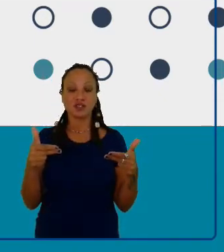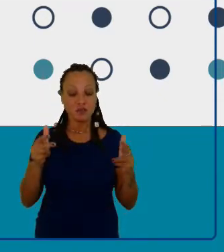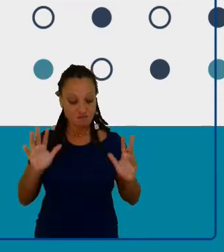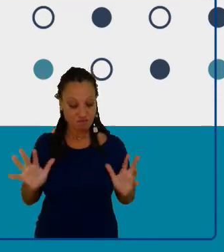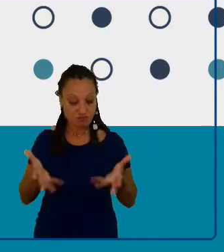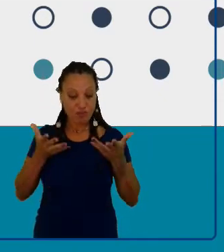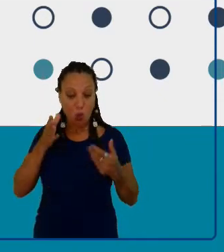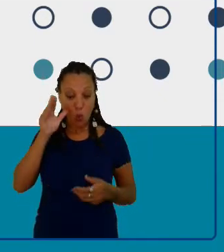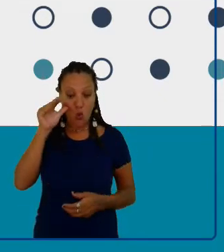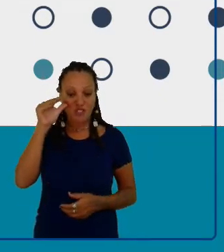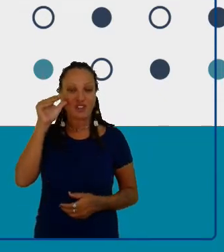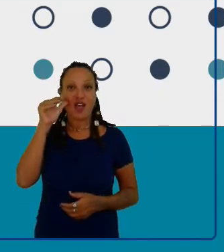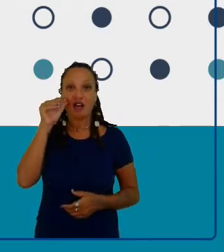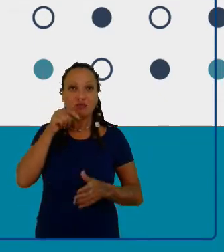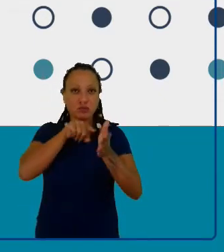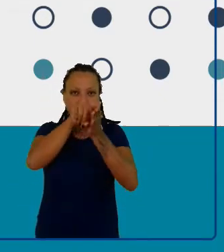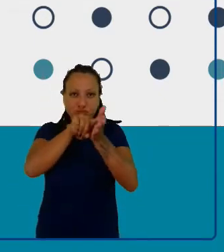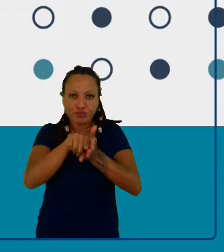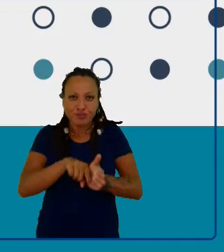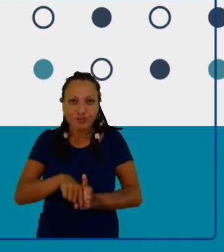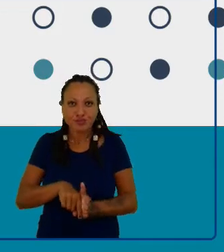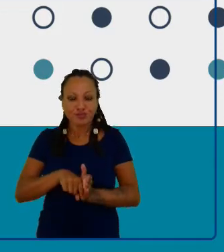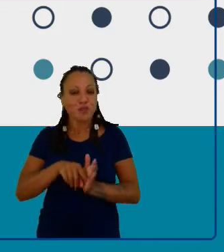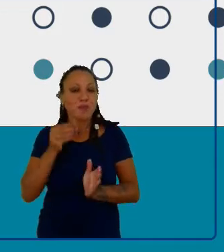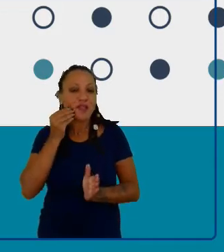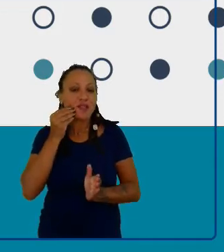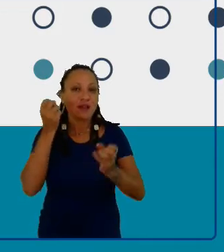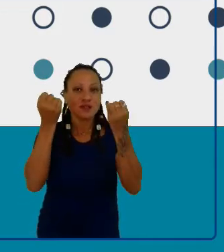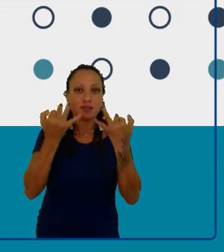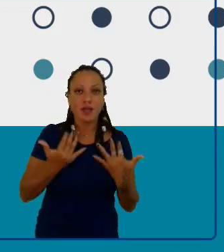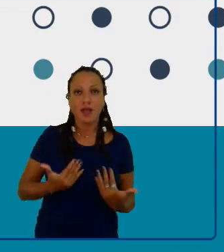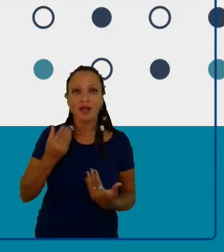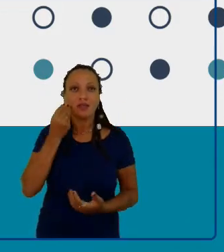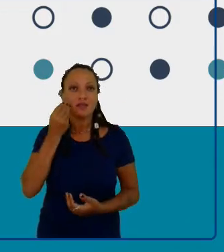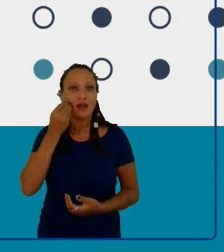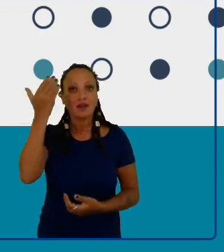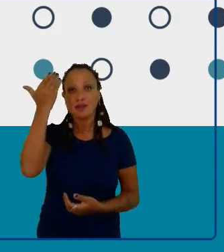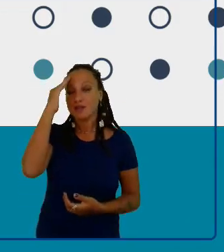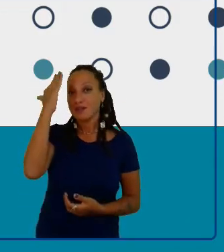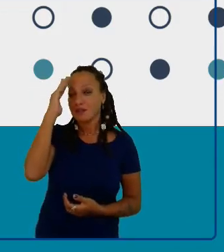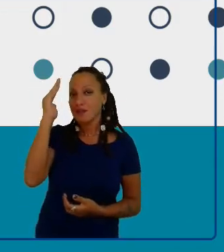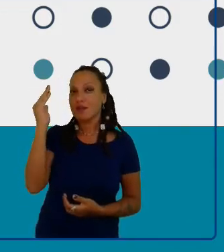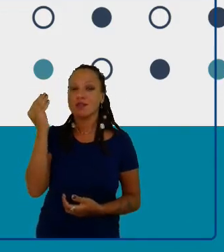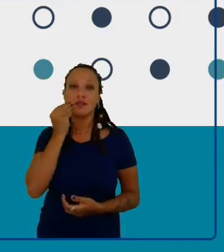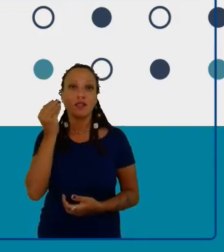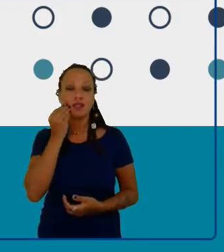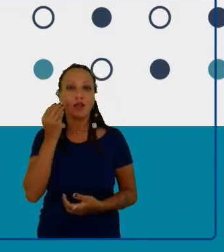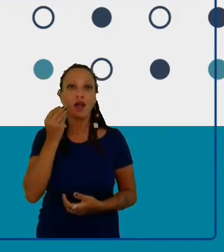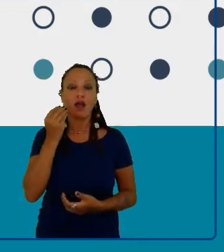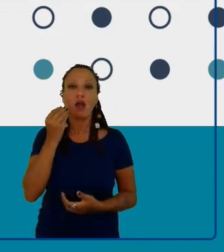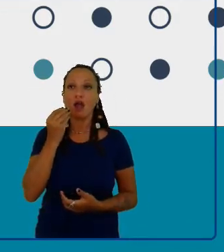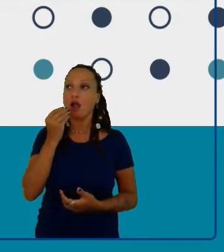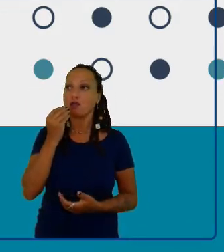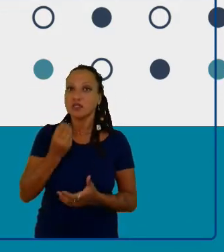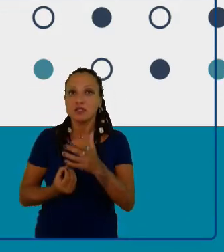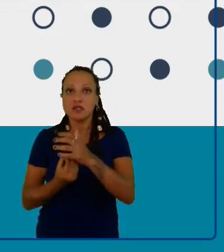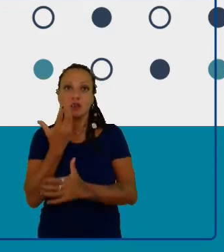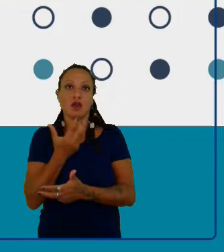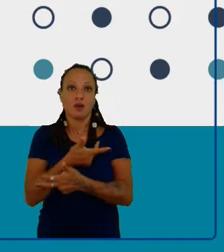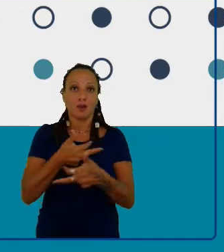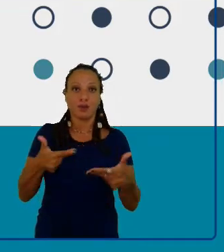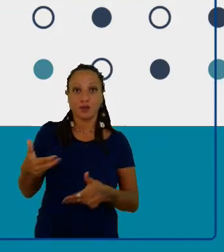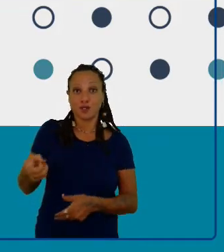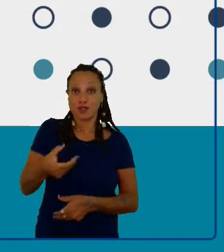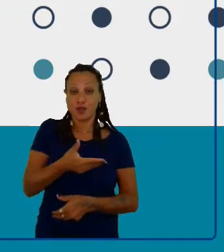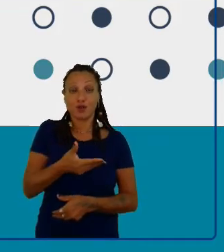ciência para buscar explicações, para buscar novas realizações, para buscar soluções,